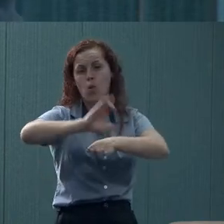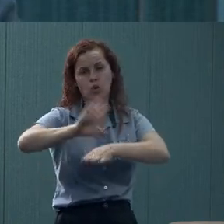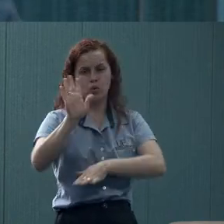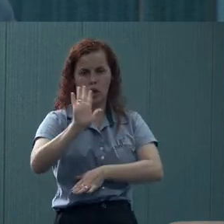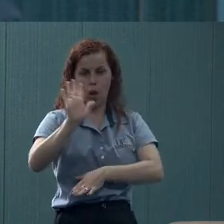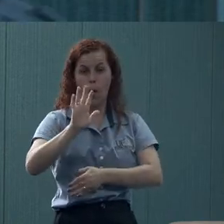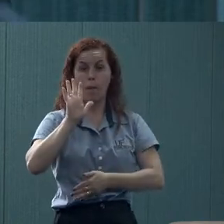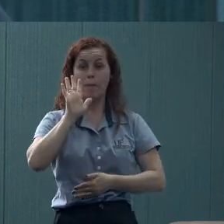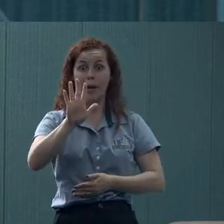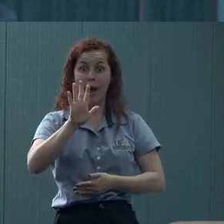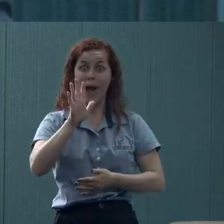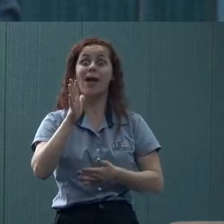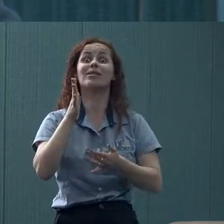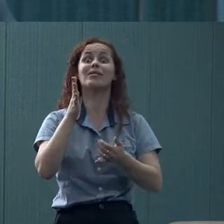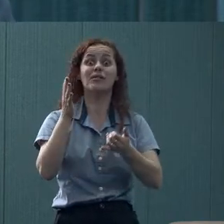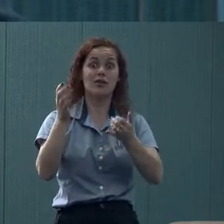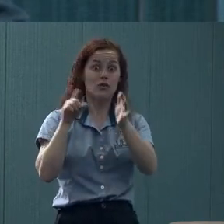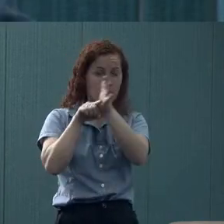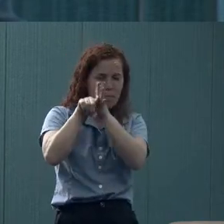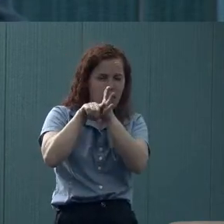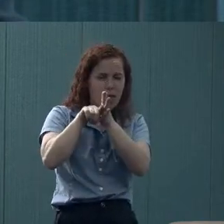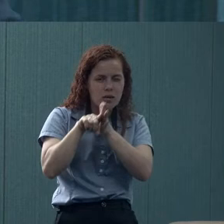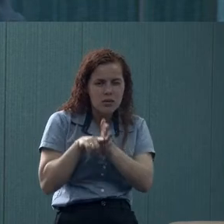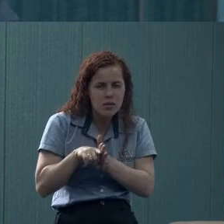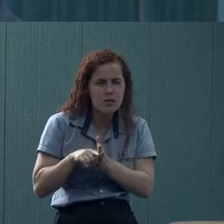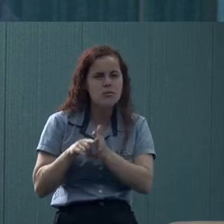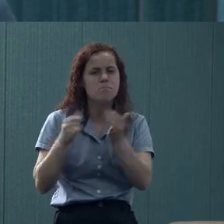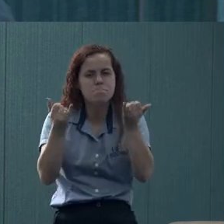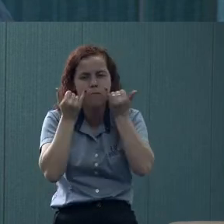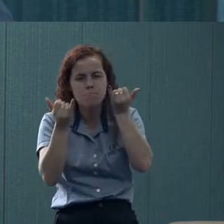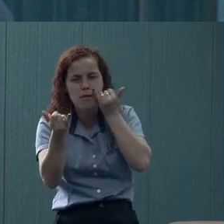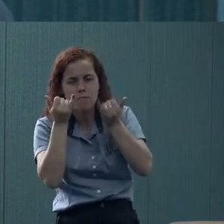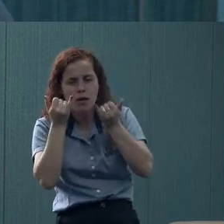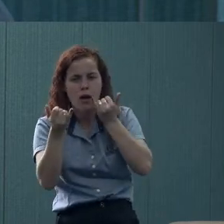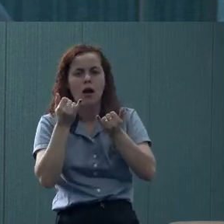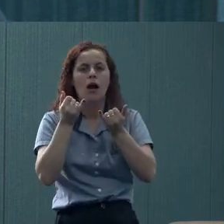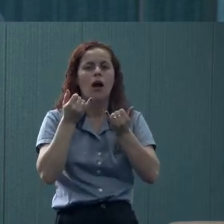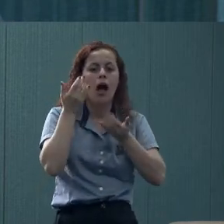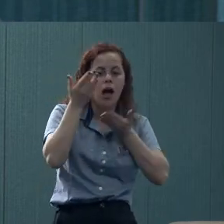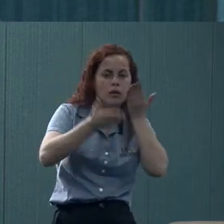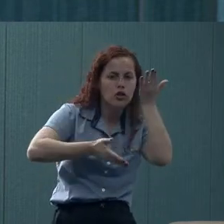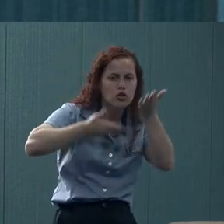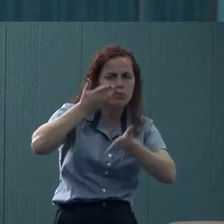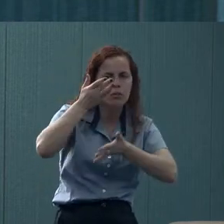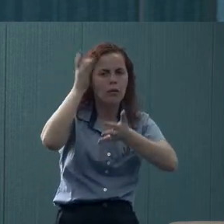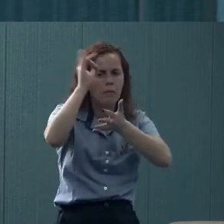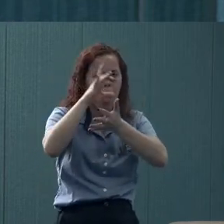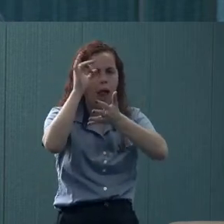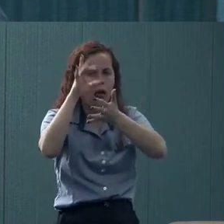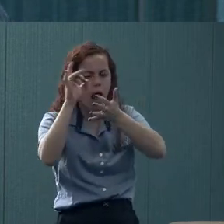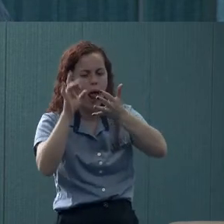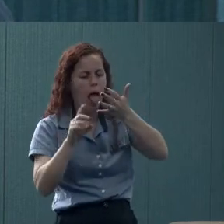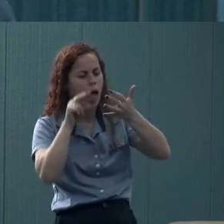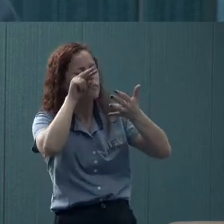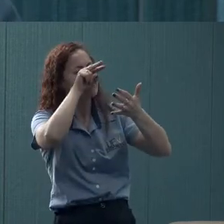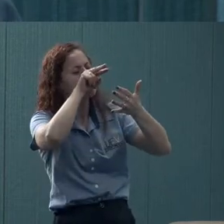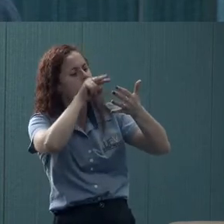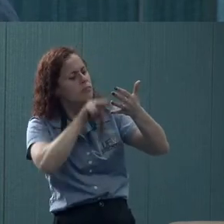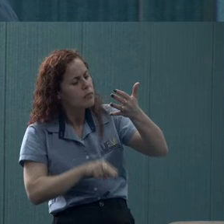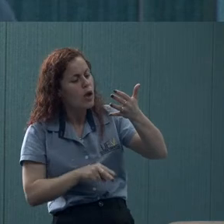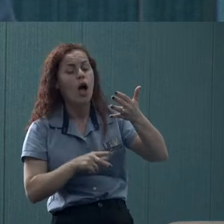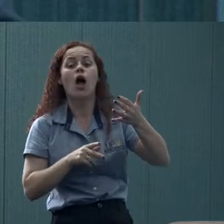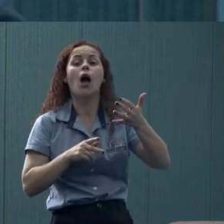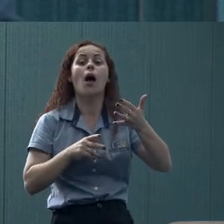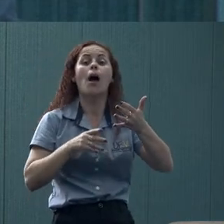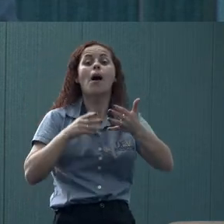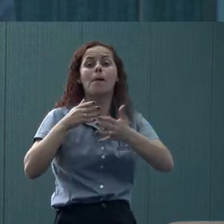Mas a gente fez o levantamento uma vez, olhando atendimento por atendimento, e havia uma predominância dos